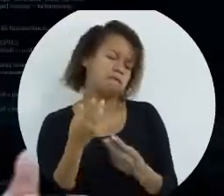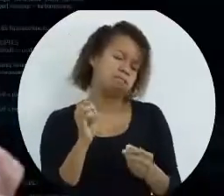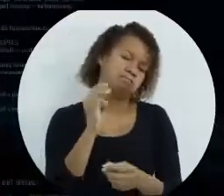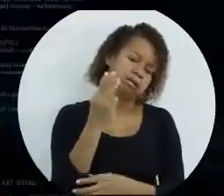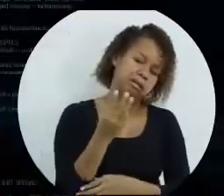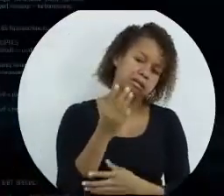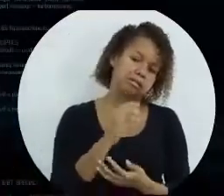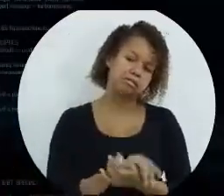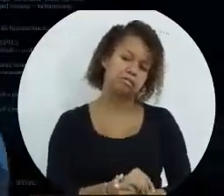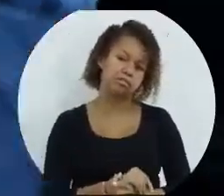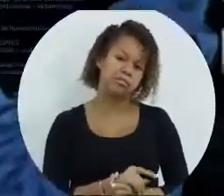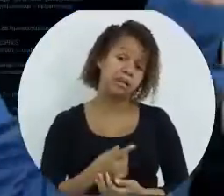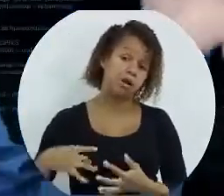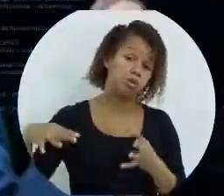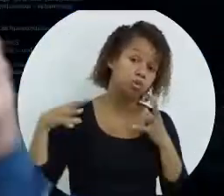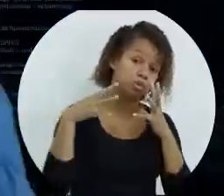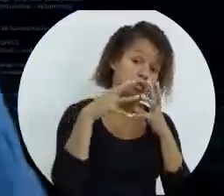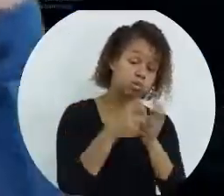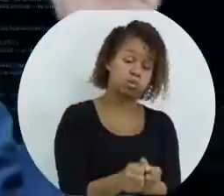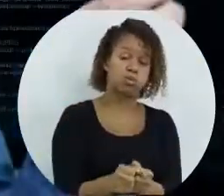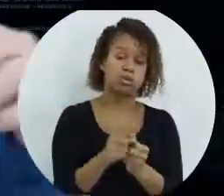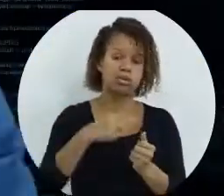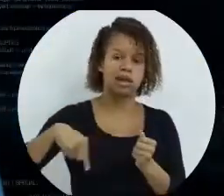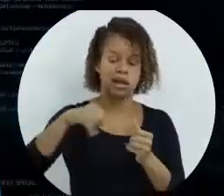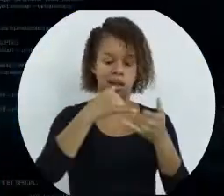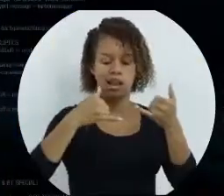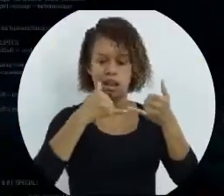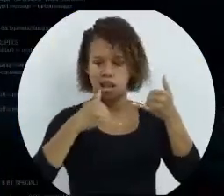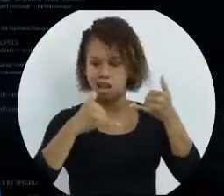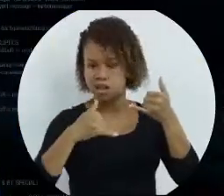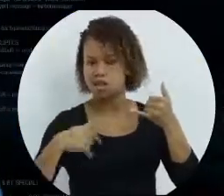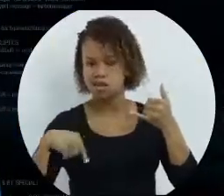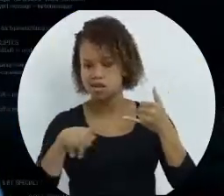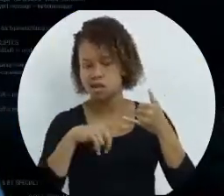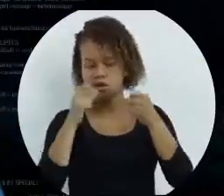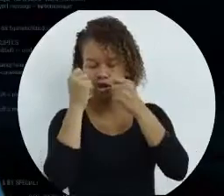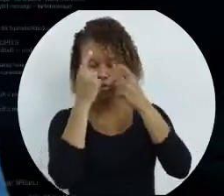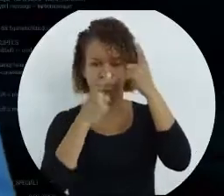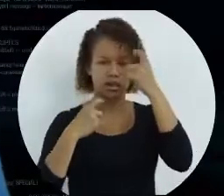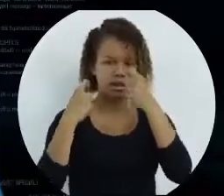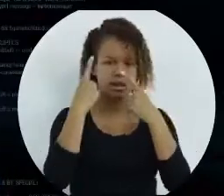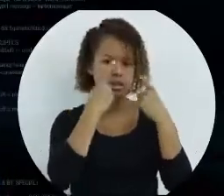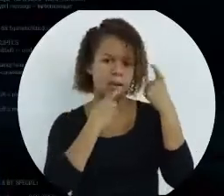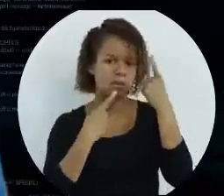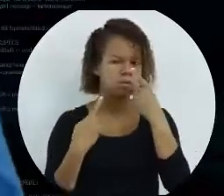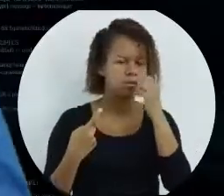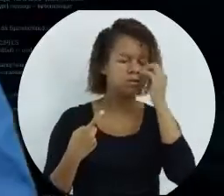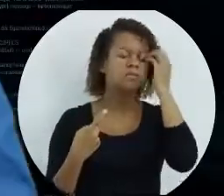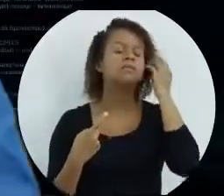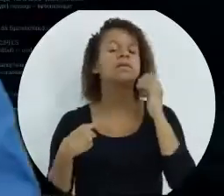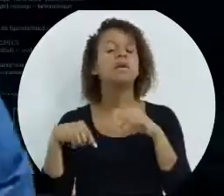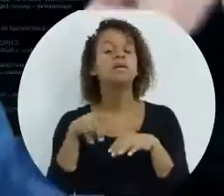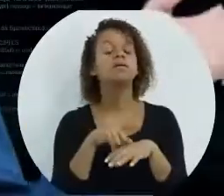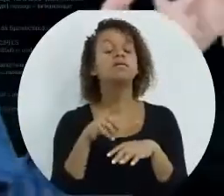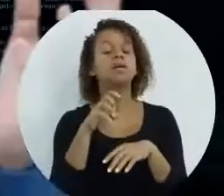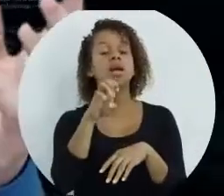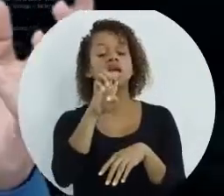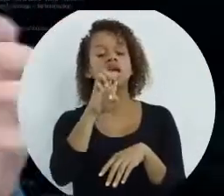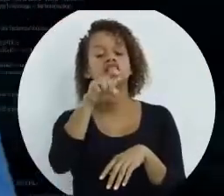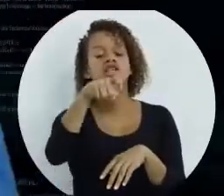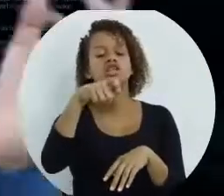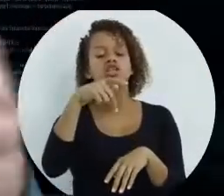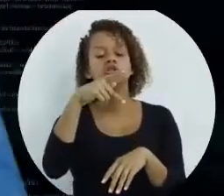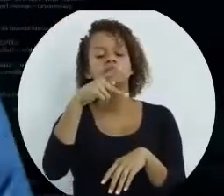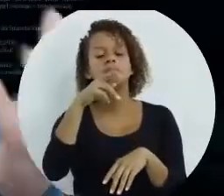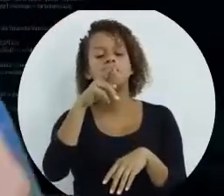3. Então, tudo isso daí junto, toda essa linha, ela é uma expressão. Uma expressão, ela pode ter uma